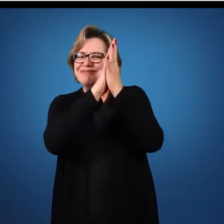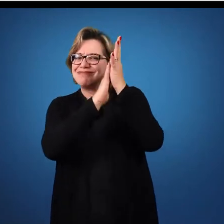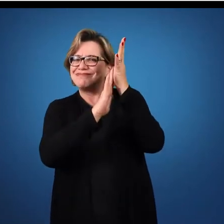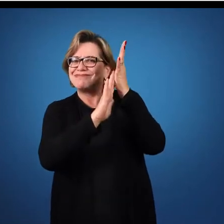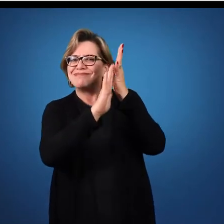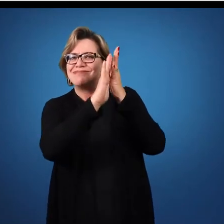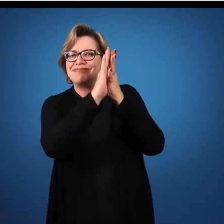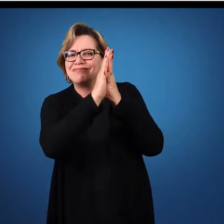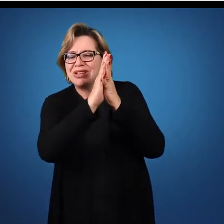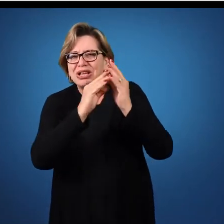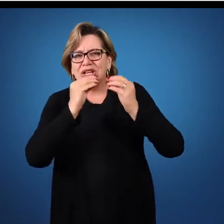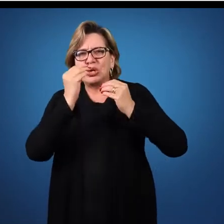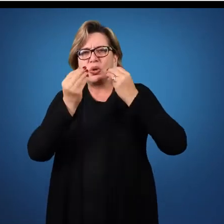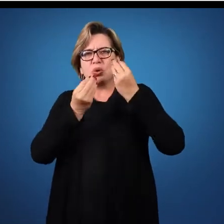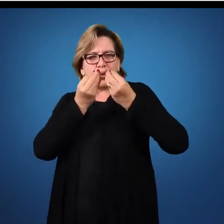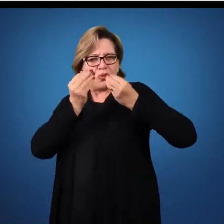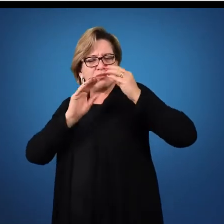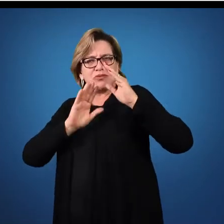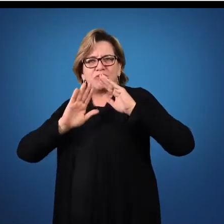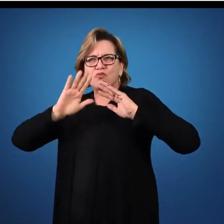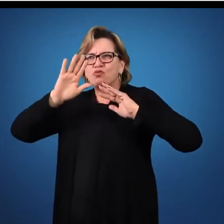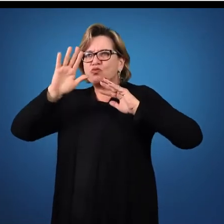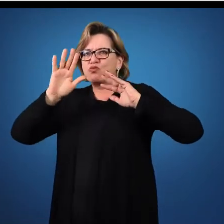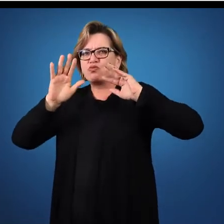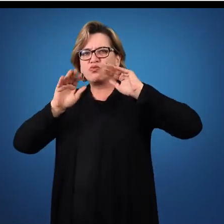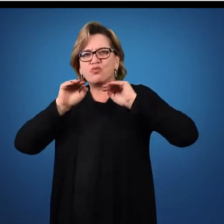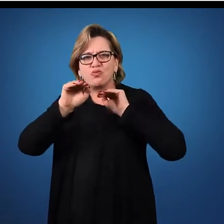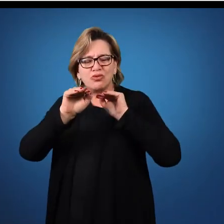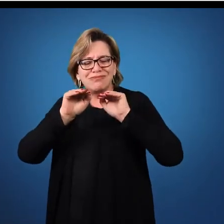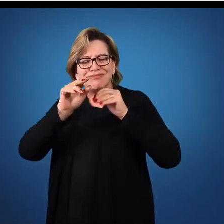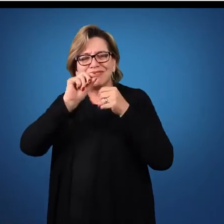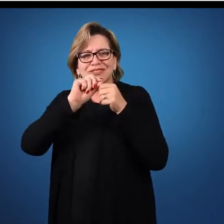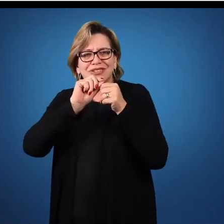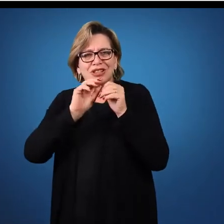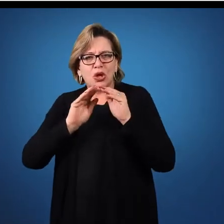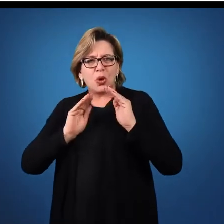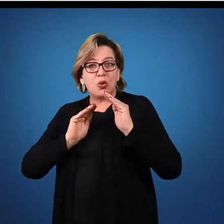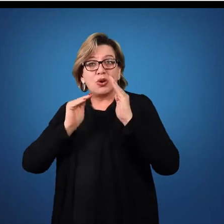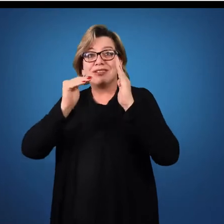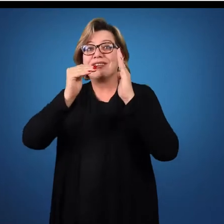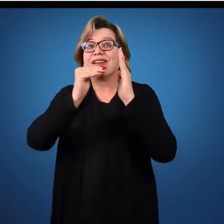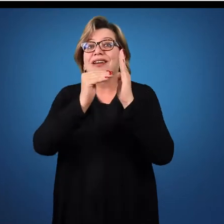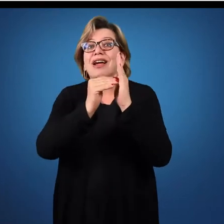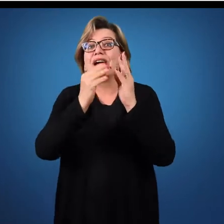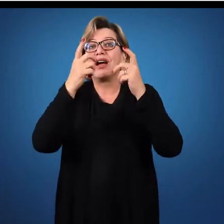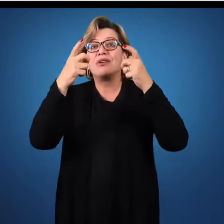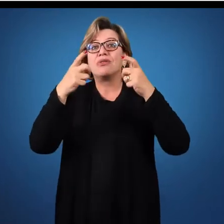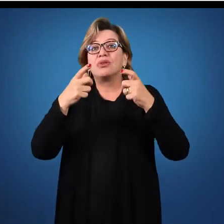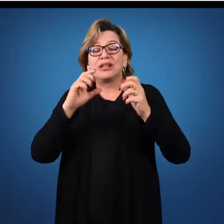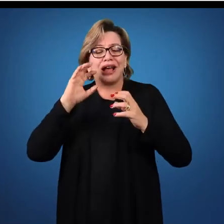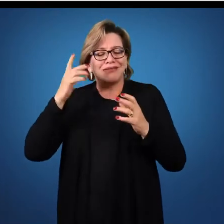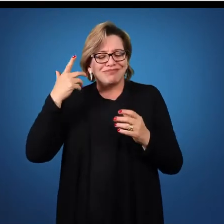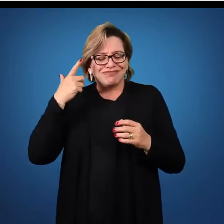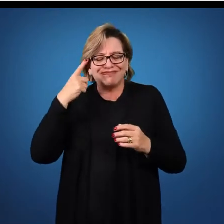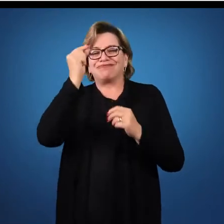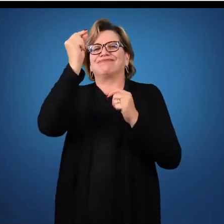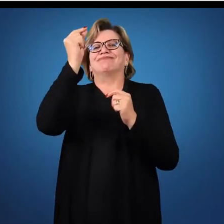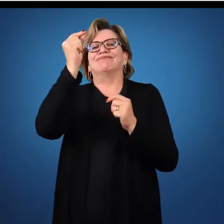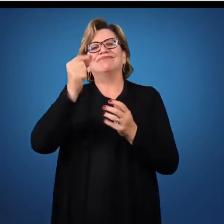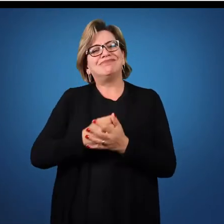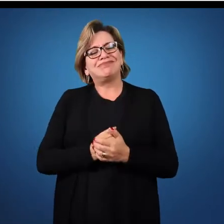mão e por onde esse movimento vai caminhando, por onde ele vai chegar até ter a intensidade necessária.